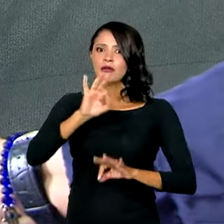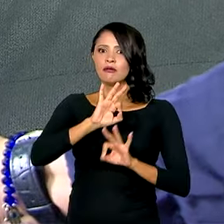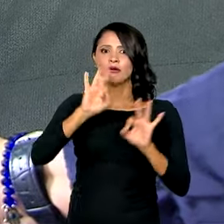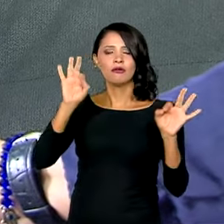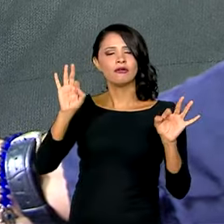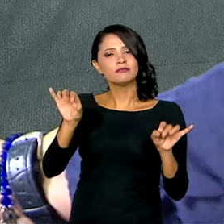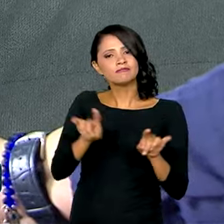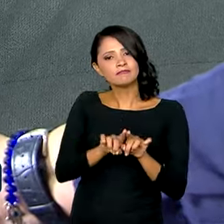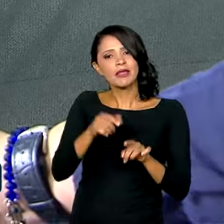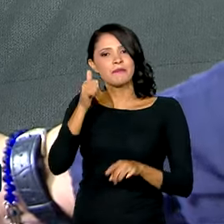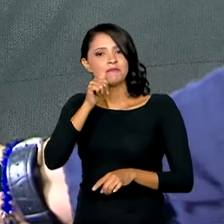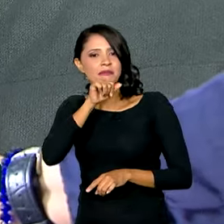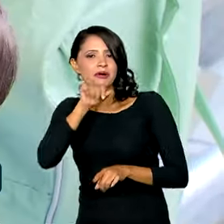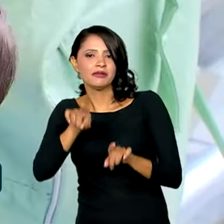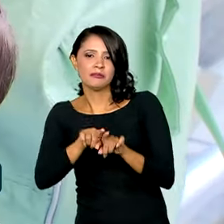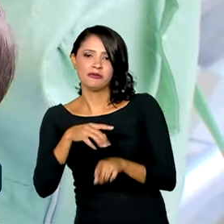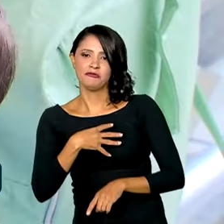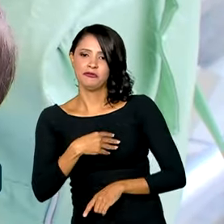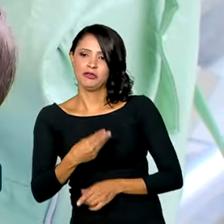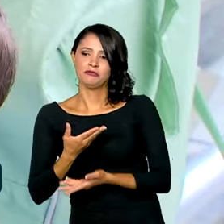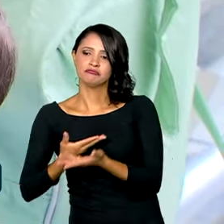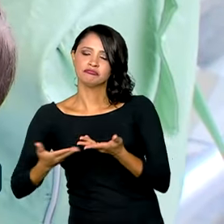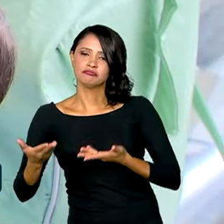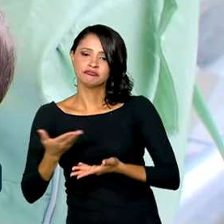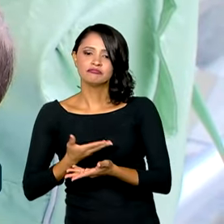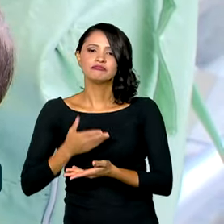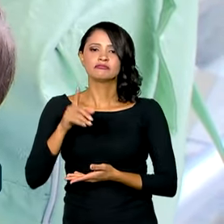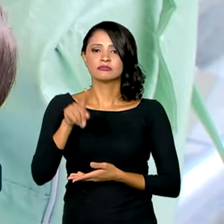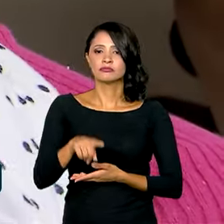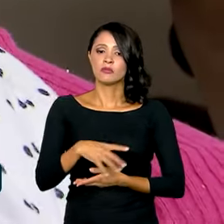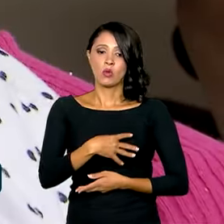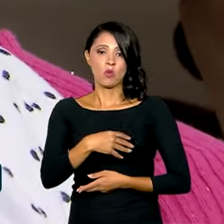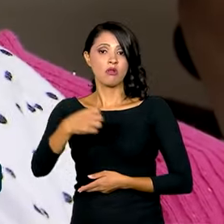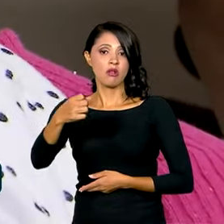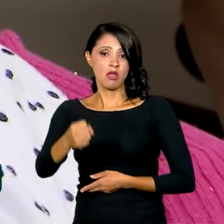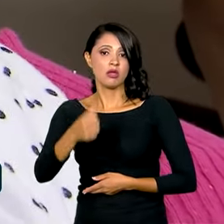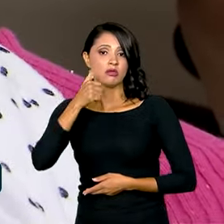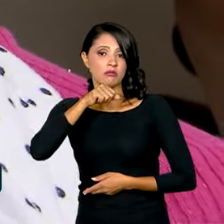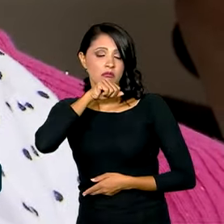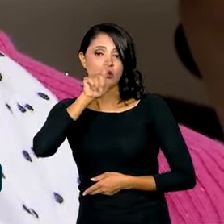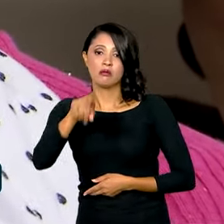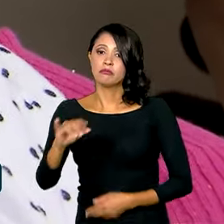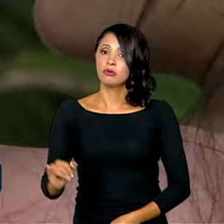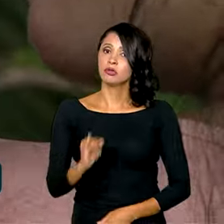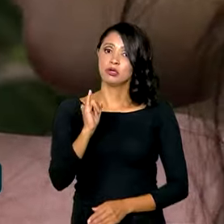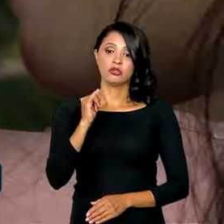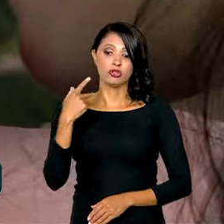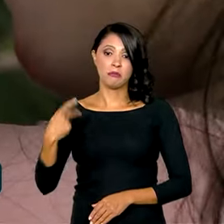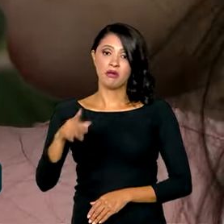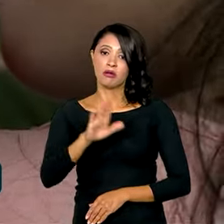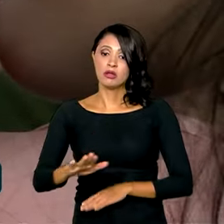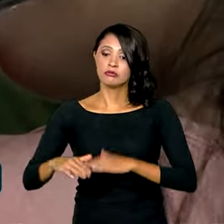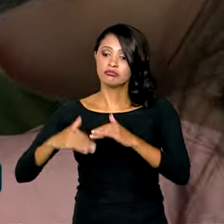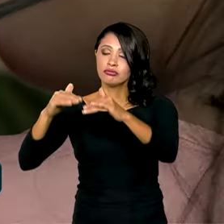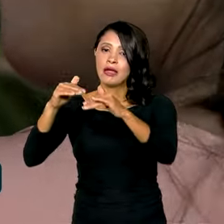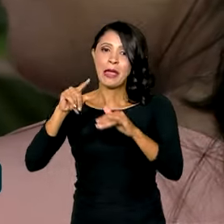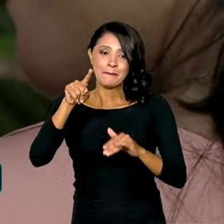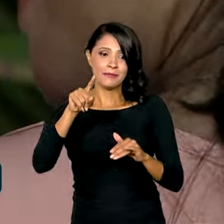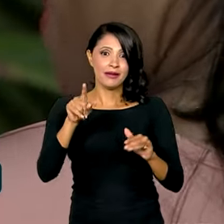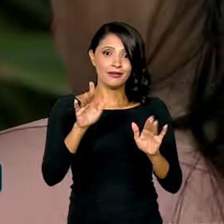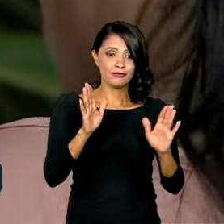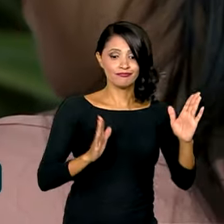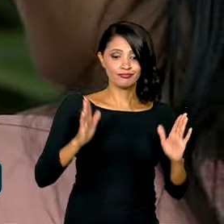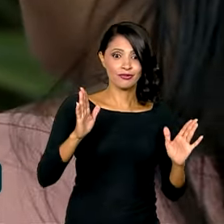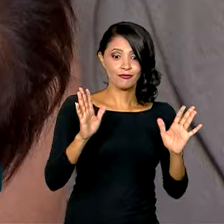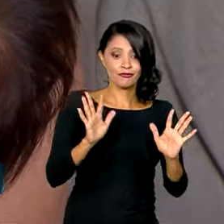bom isso, tanto para a mãe quanto para o filho. O leite materno é fundamental para o desenvolvimento infantil. Mas quando acaba o período de